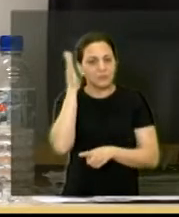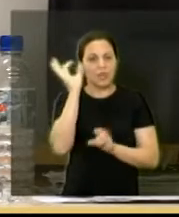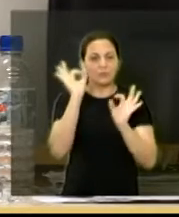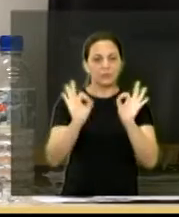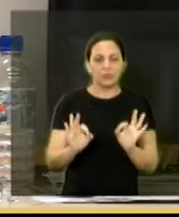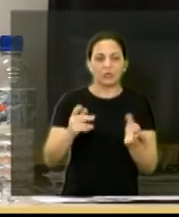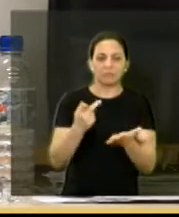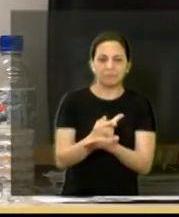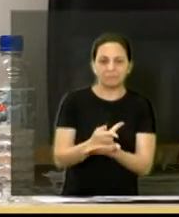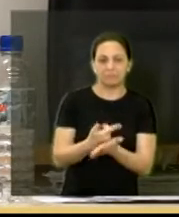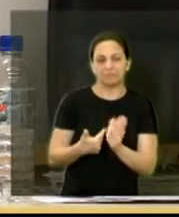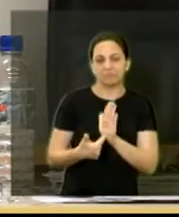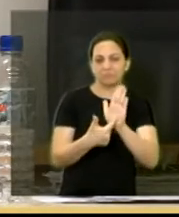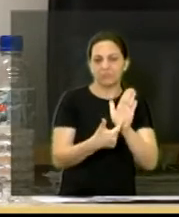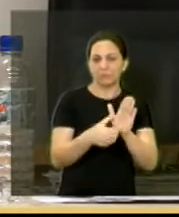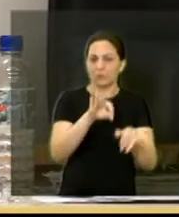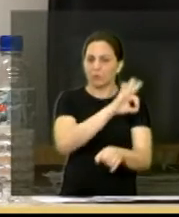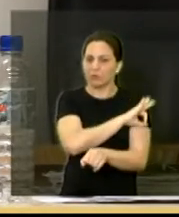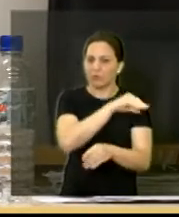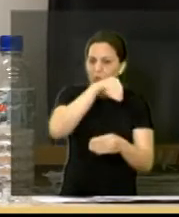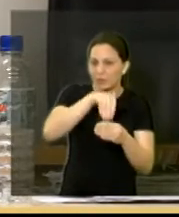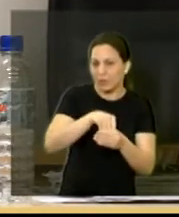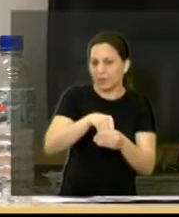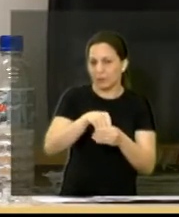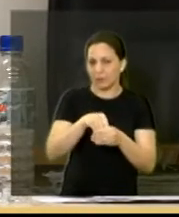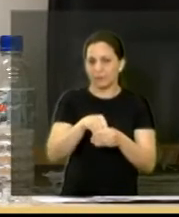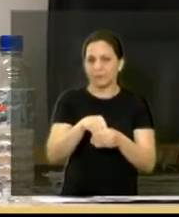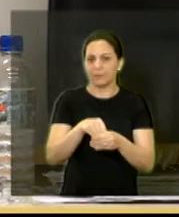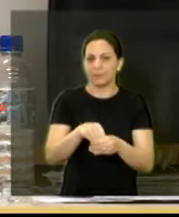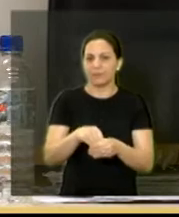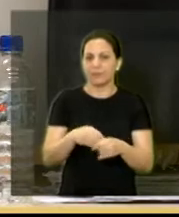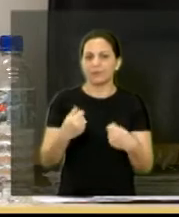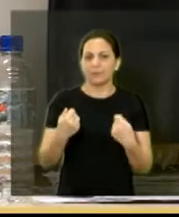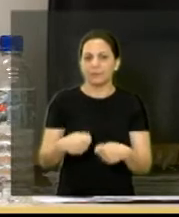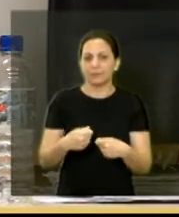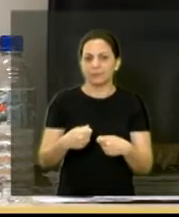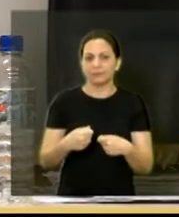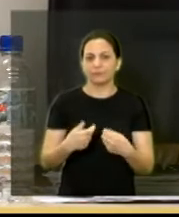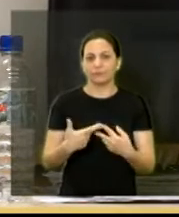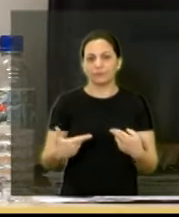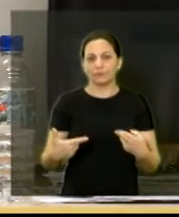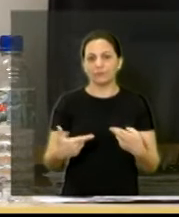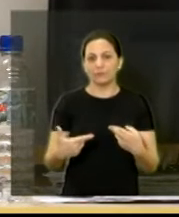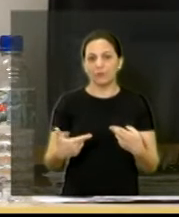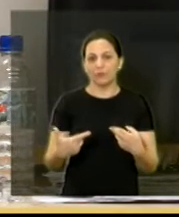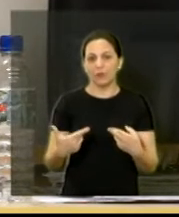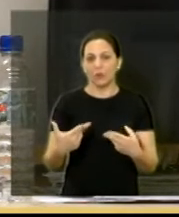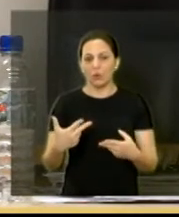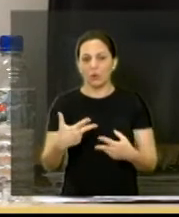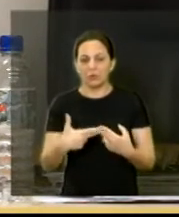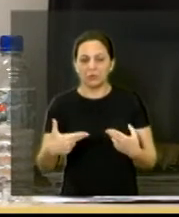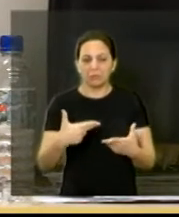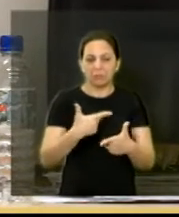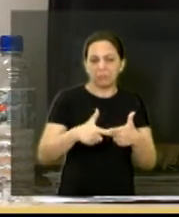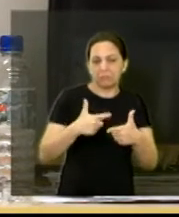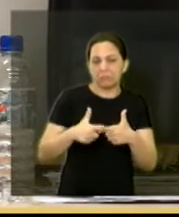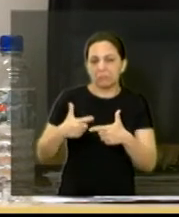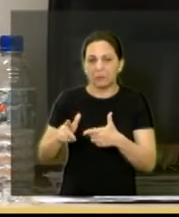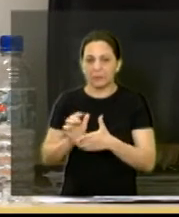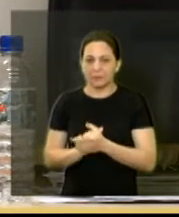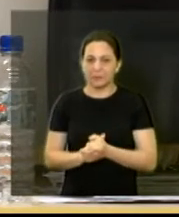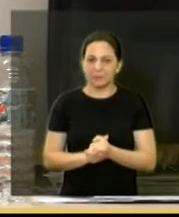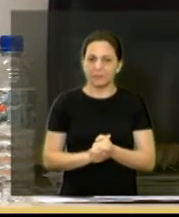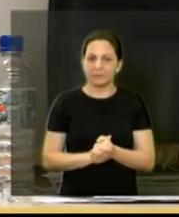pode certinho então é uma coisa recorrente a outra uma coisa recorrente a outra o que a gente já